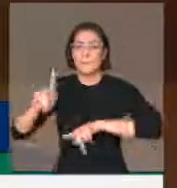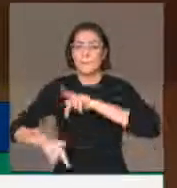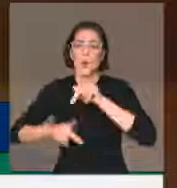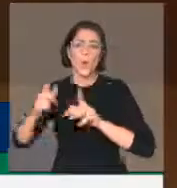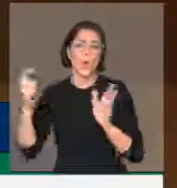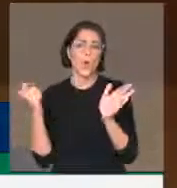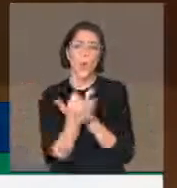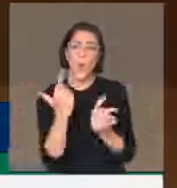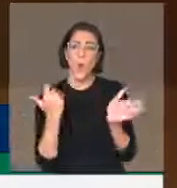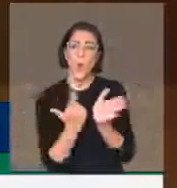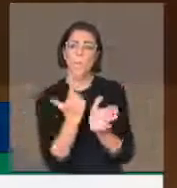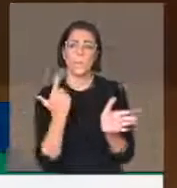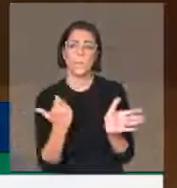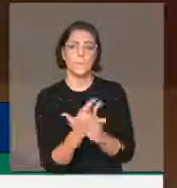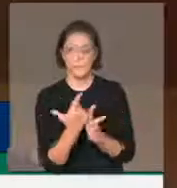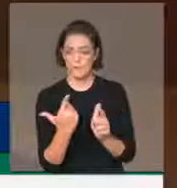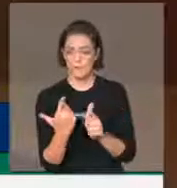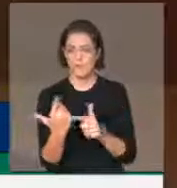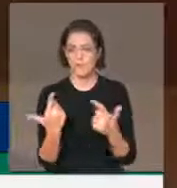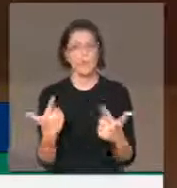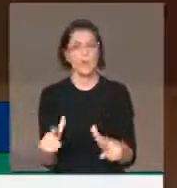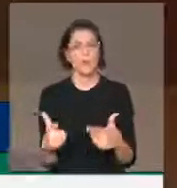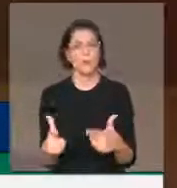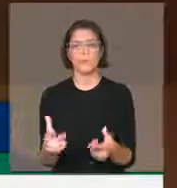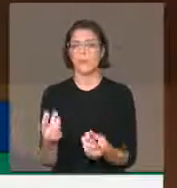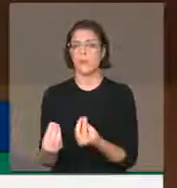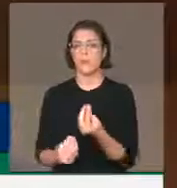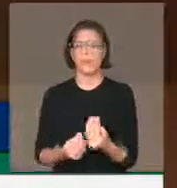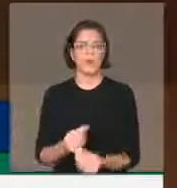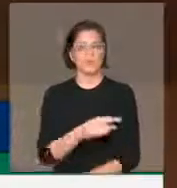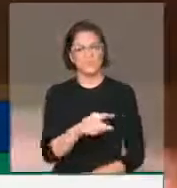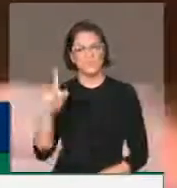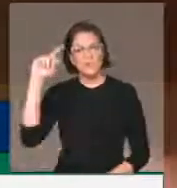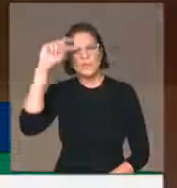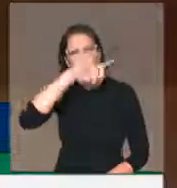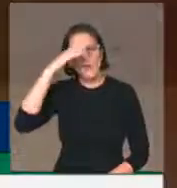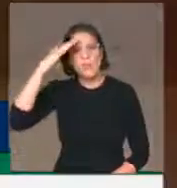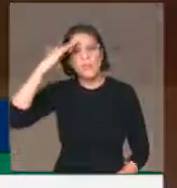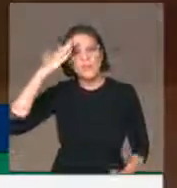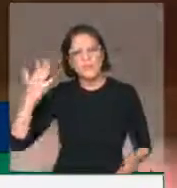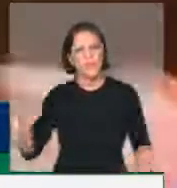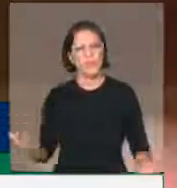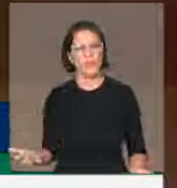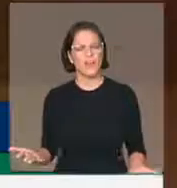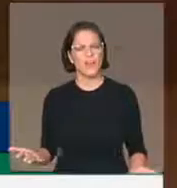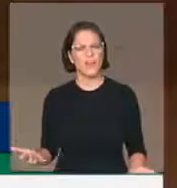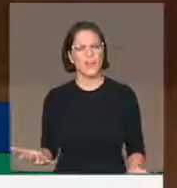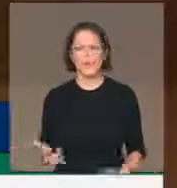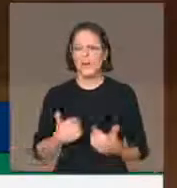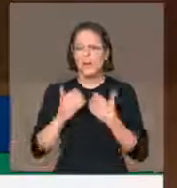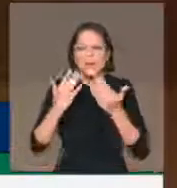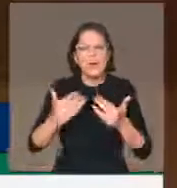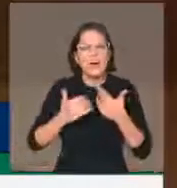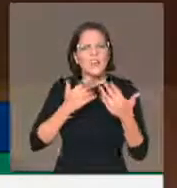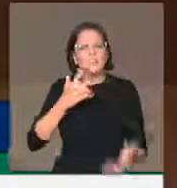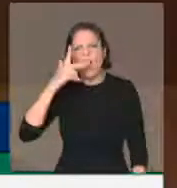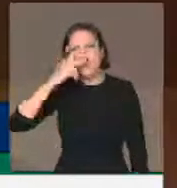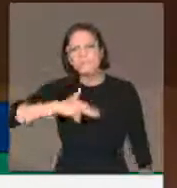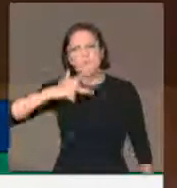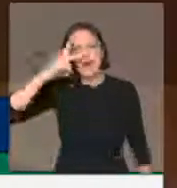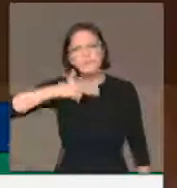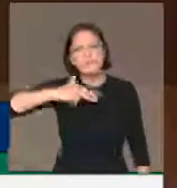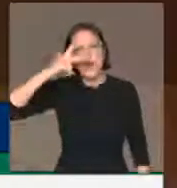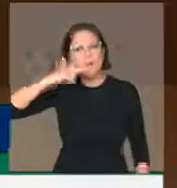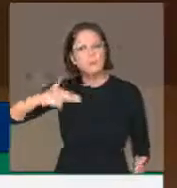É isso que a nossa casa está tendo enorme dificuldade de entender. Não adianta repetir o mesmo comportamento inúmeras